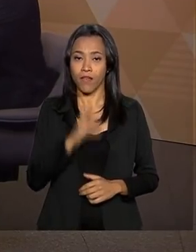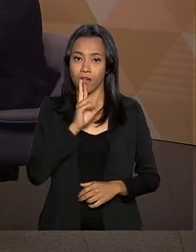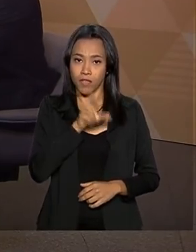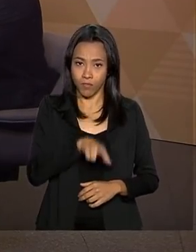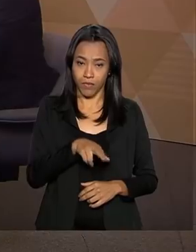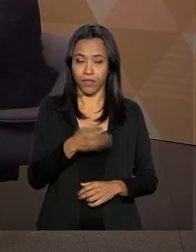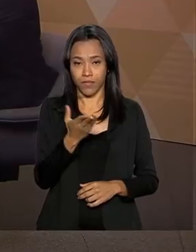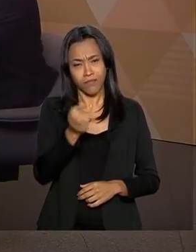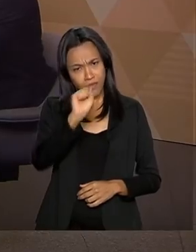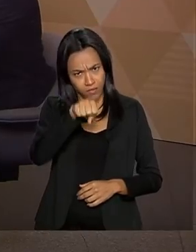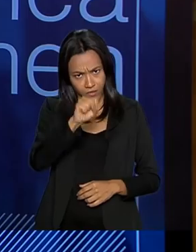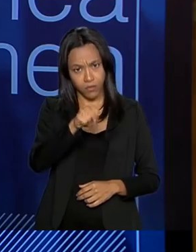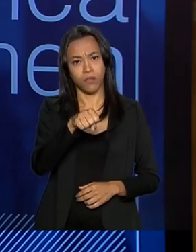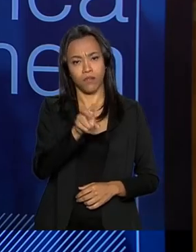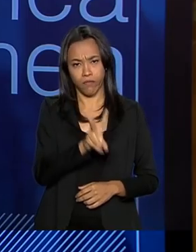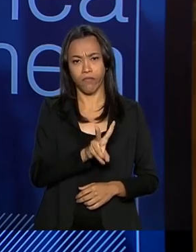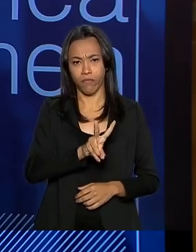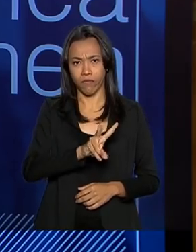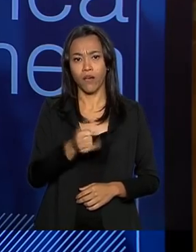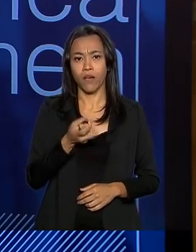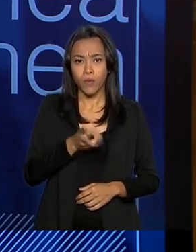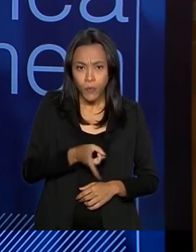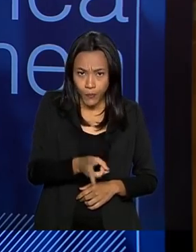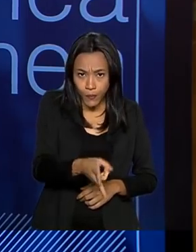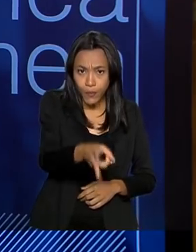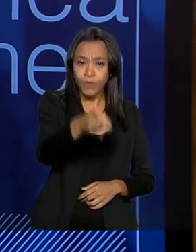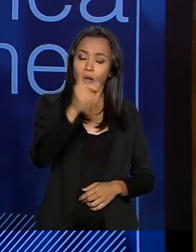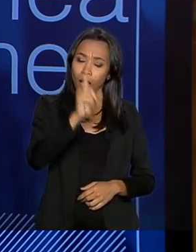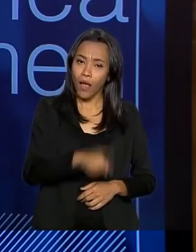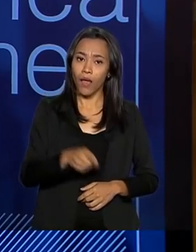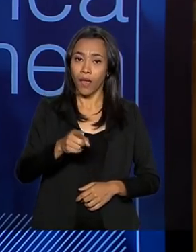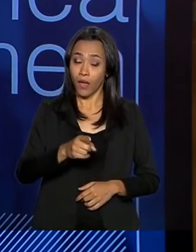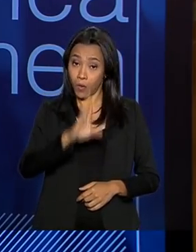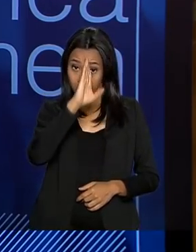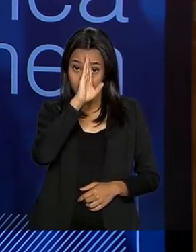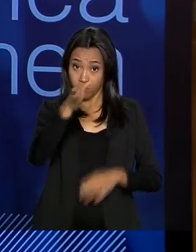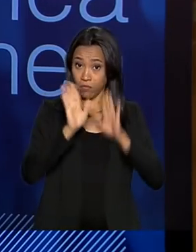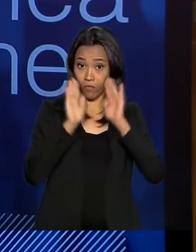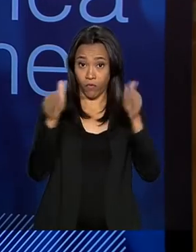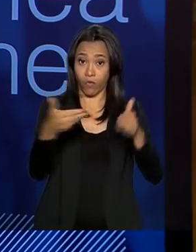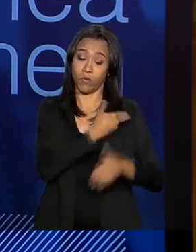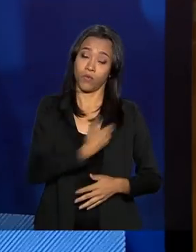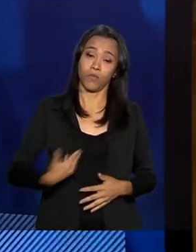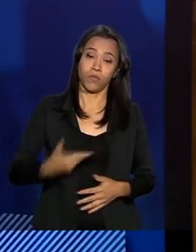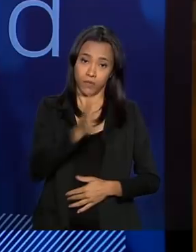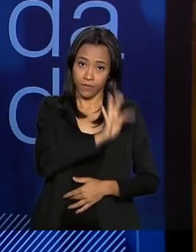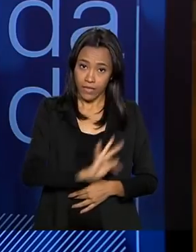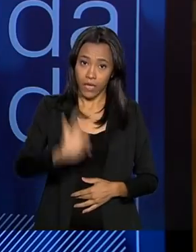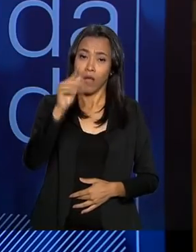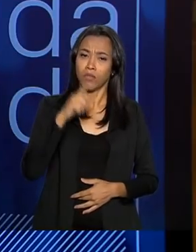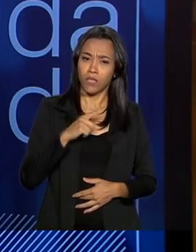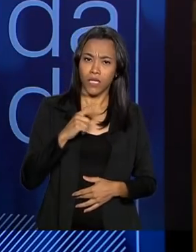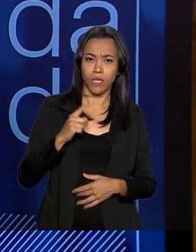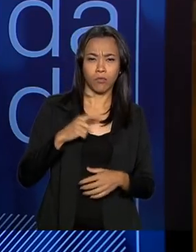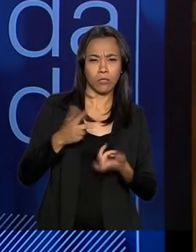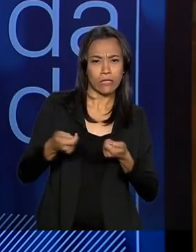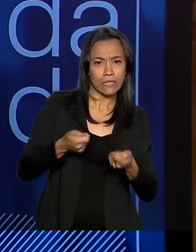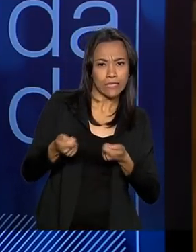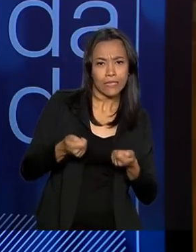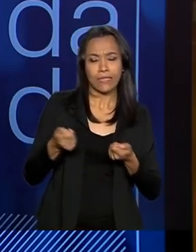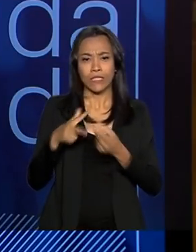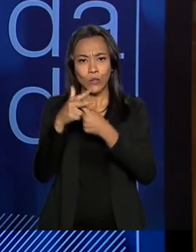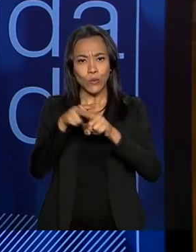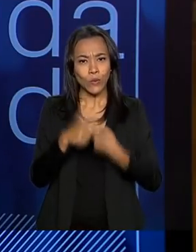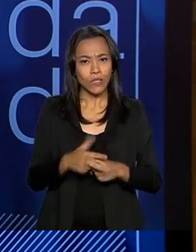Tem a dizer, Silvana, que sim, o programa vai continuar. É uma prioridade do governo federal. Temos algumas restrições orçamentárias que estamos tentando